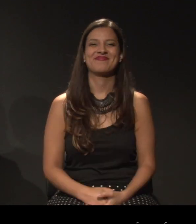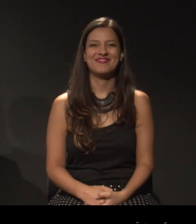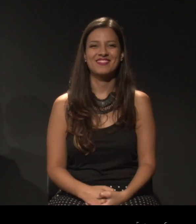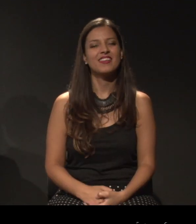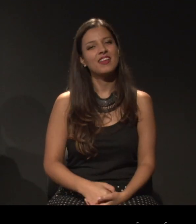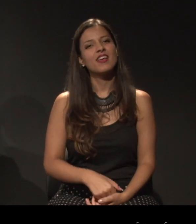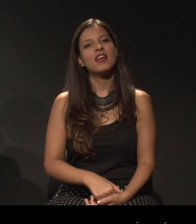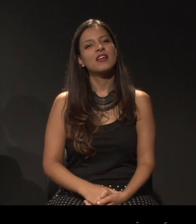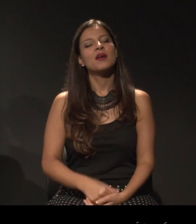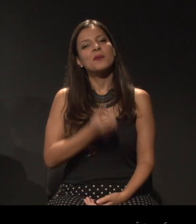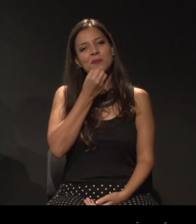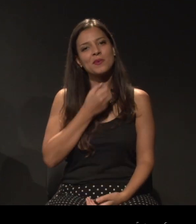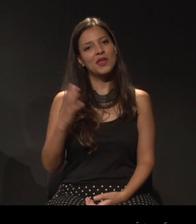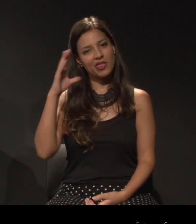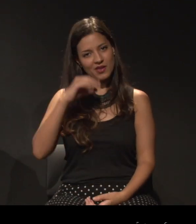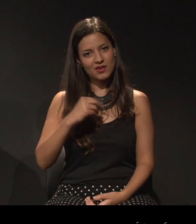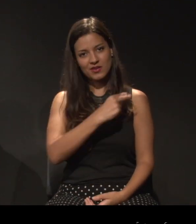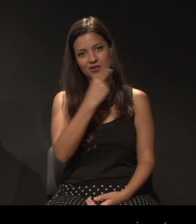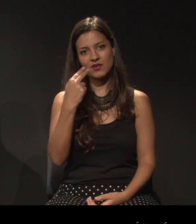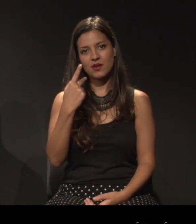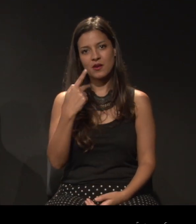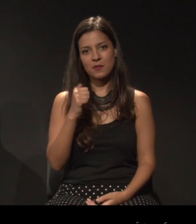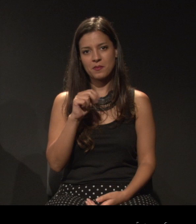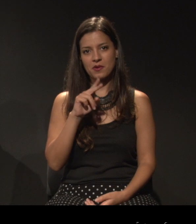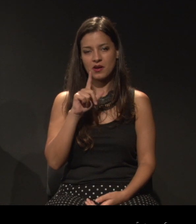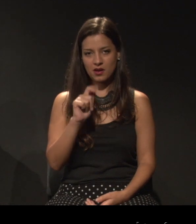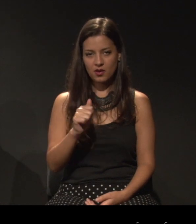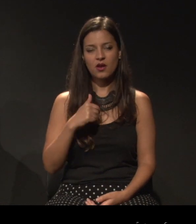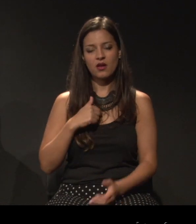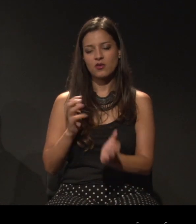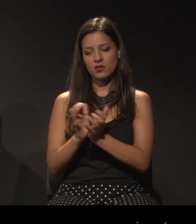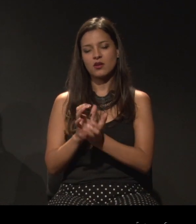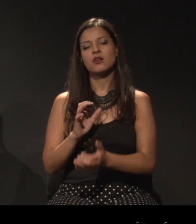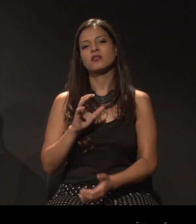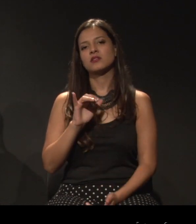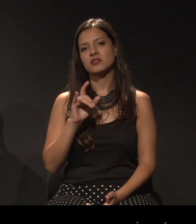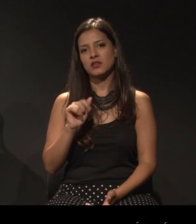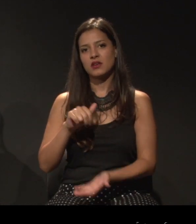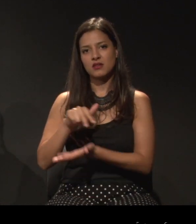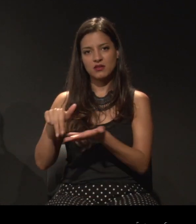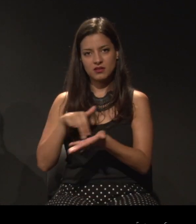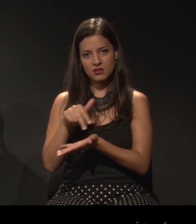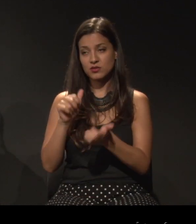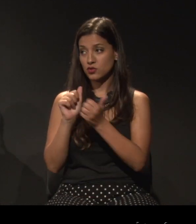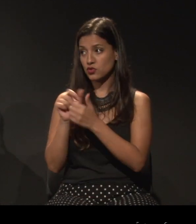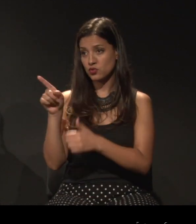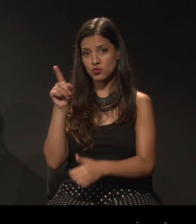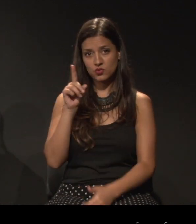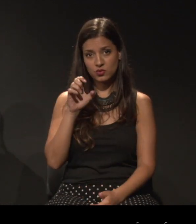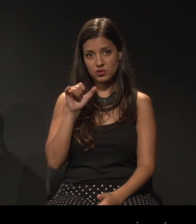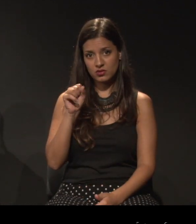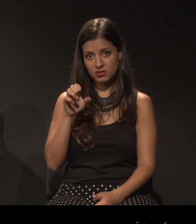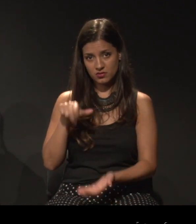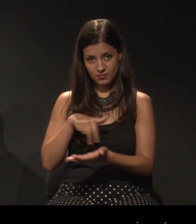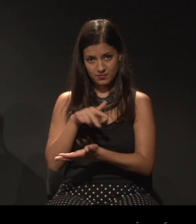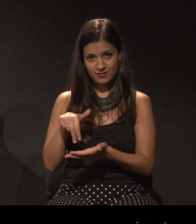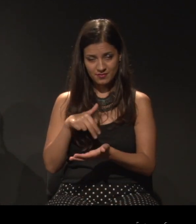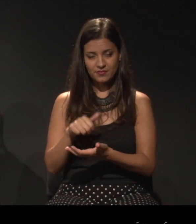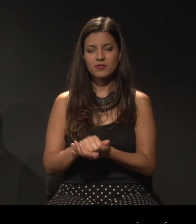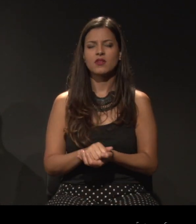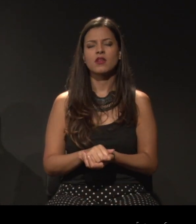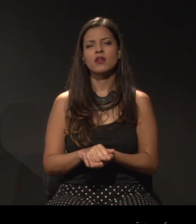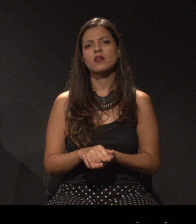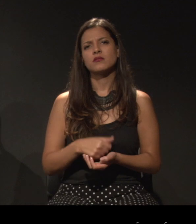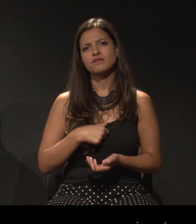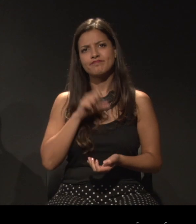Boa noite. Meu nome é Paula. Estudo a ouvir do passeio de dança. Danço com a Thaís também. E uma coisa que me